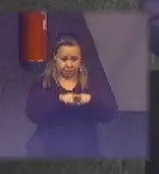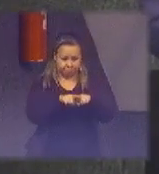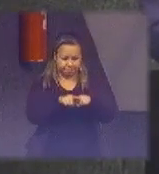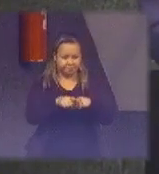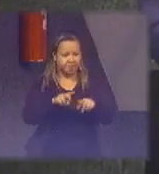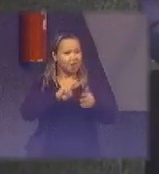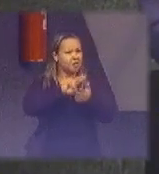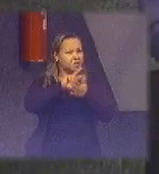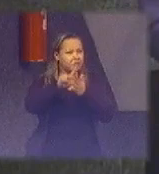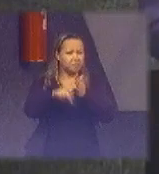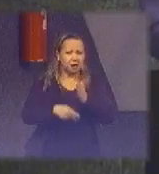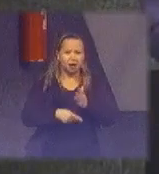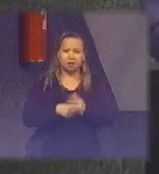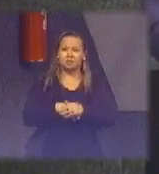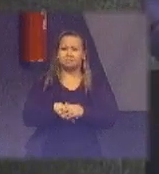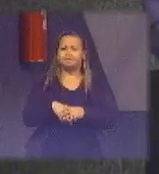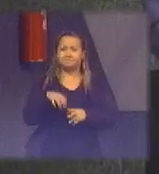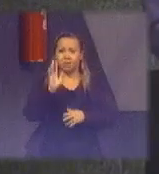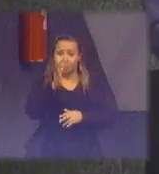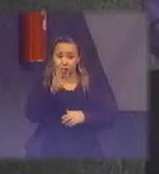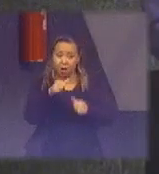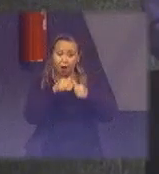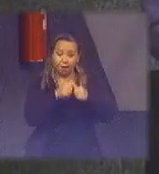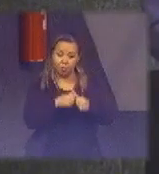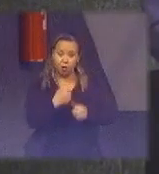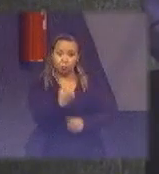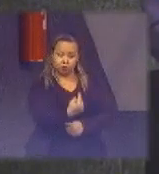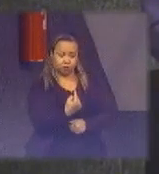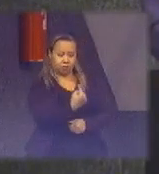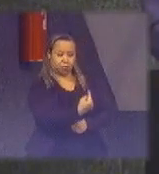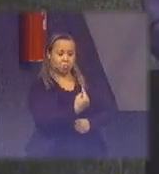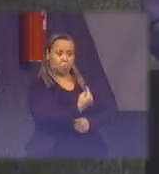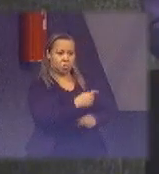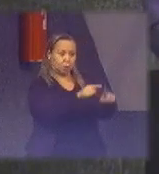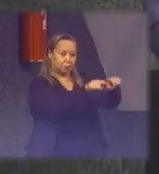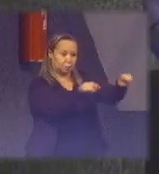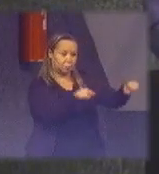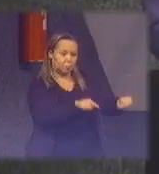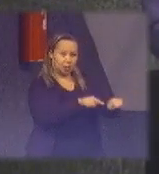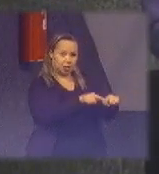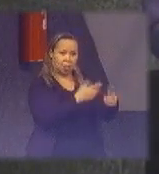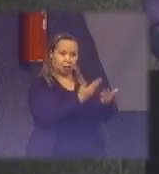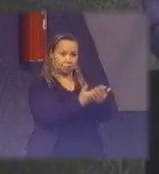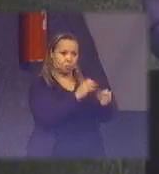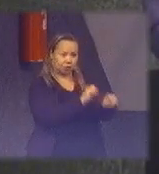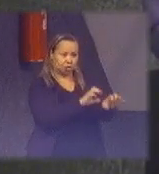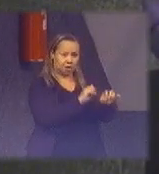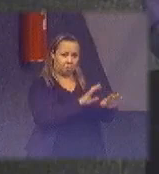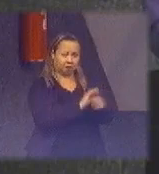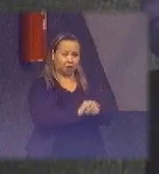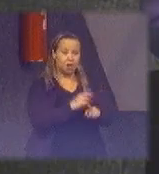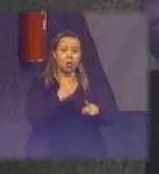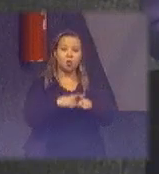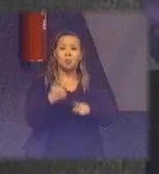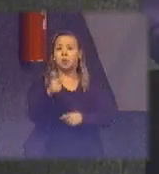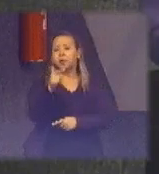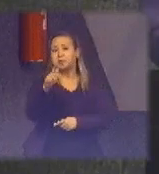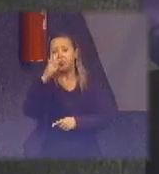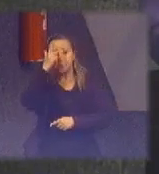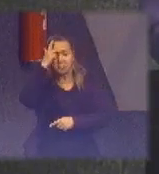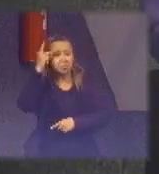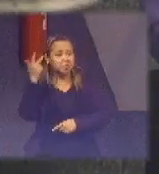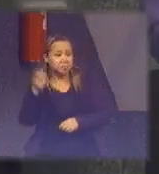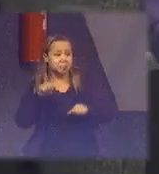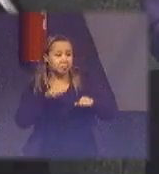sozinha na sala durante todo o recreio, porque não tinha ninguém que empurrasse a cadeira e porque ela não